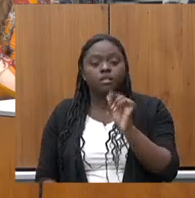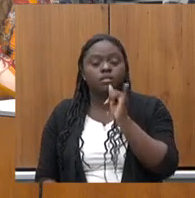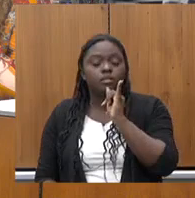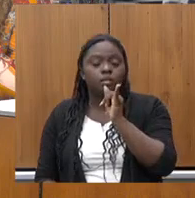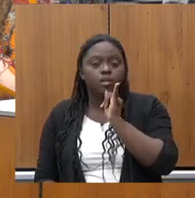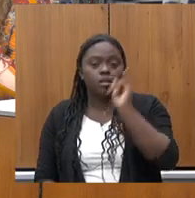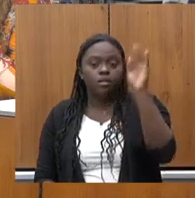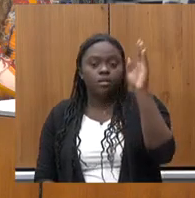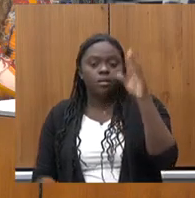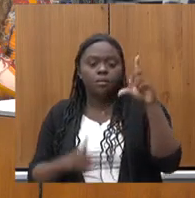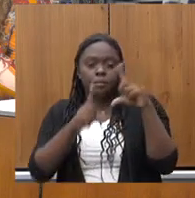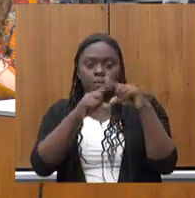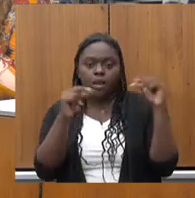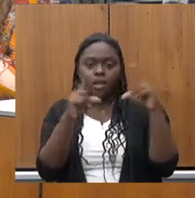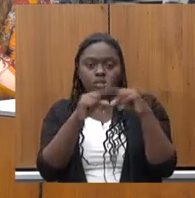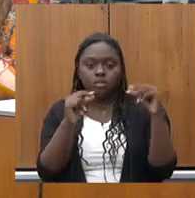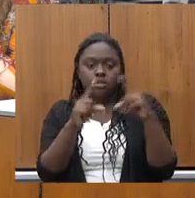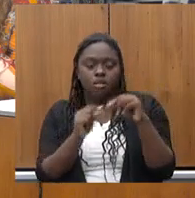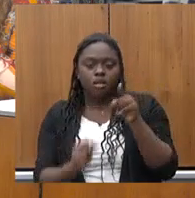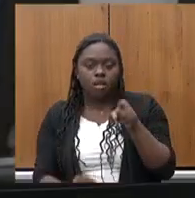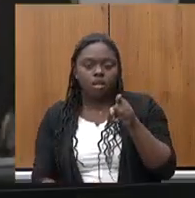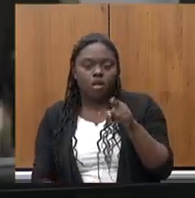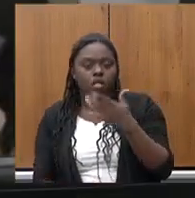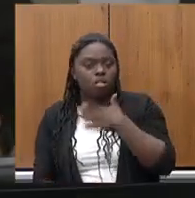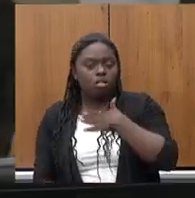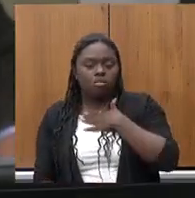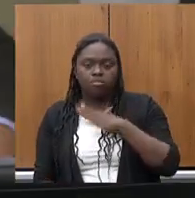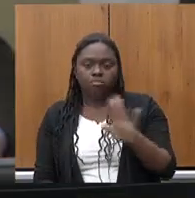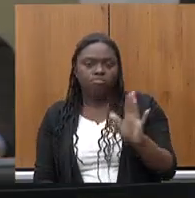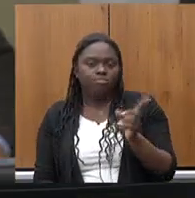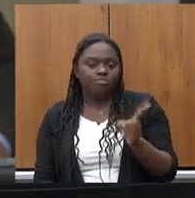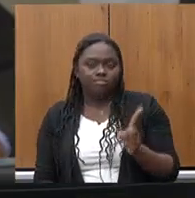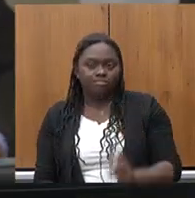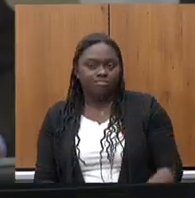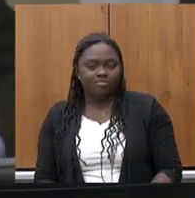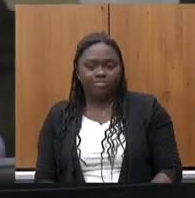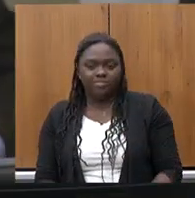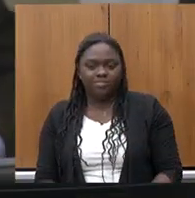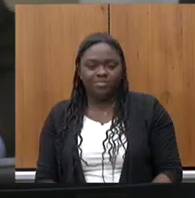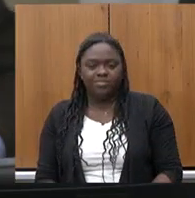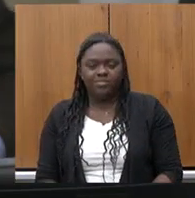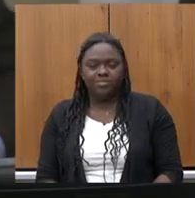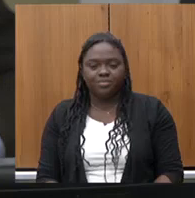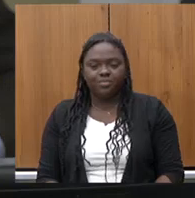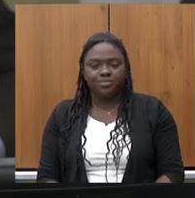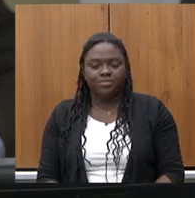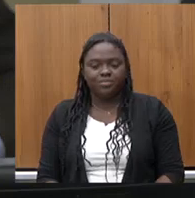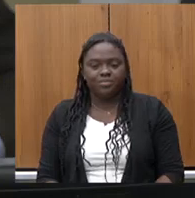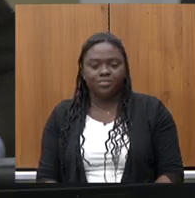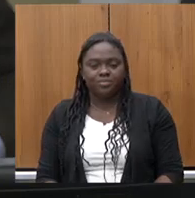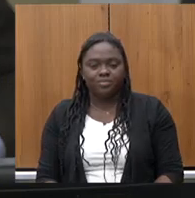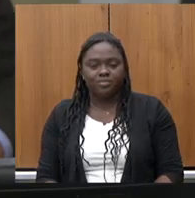exemplo Brasílias não iriam gostar disso identificar por cima o criminoso